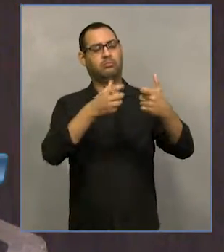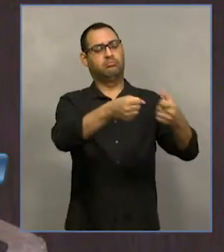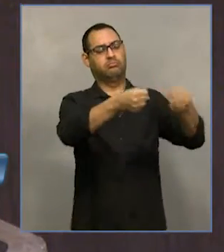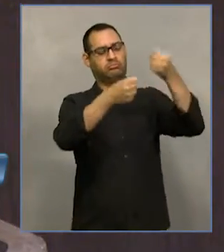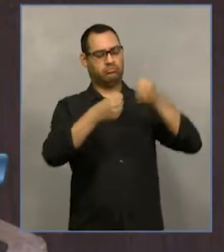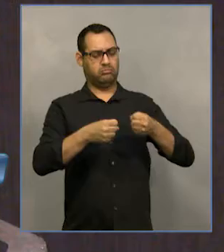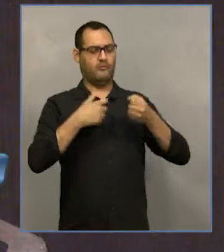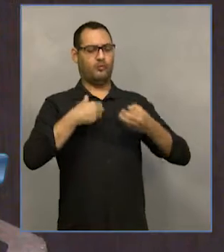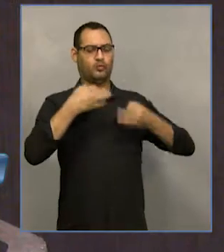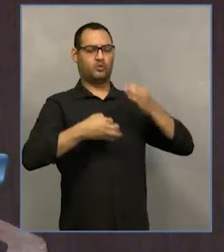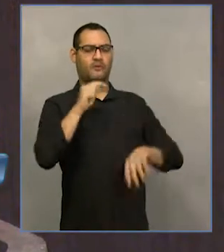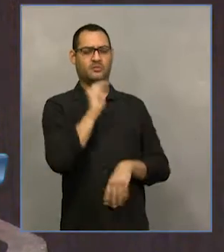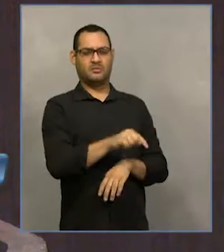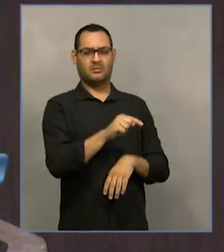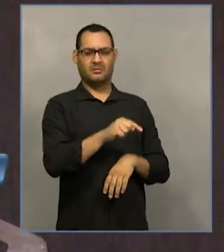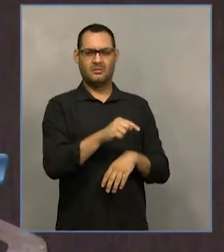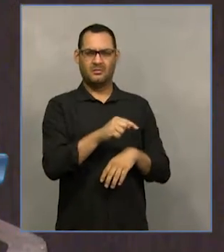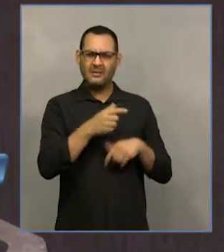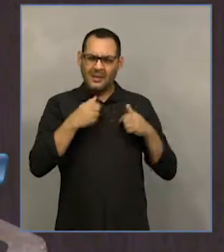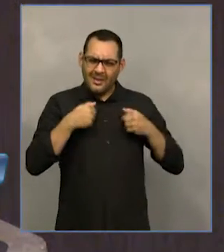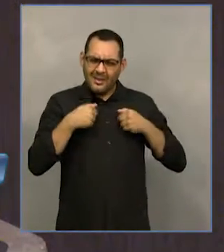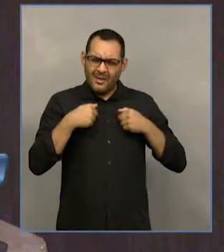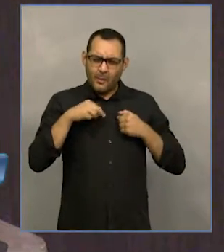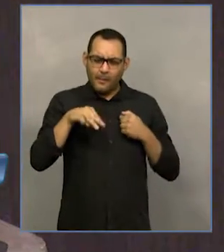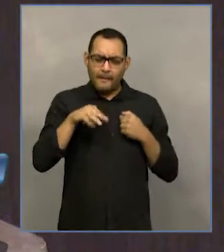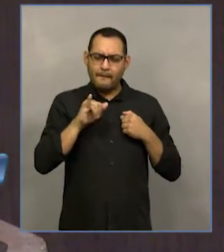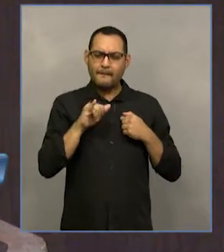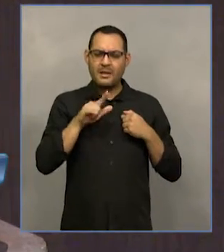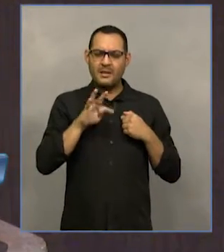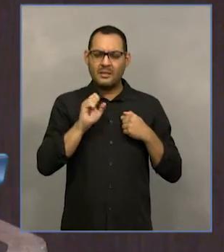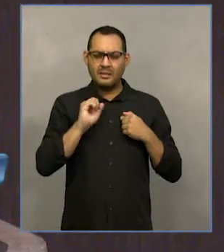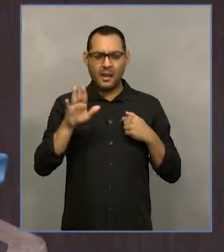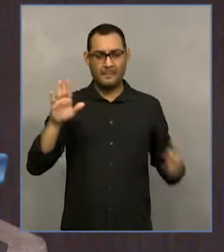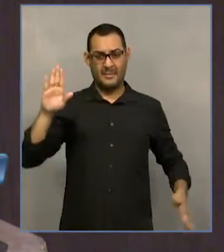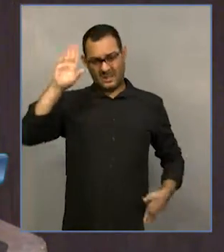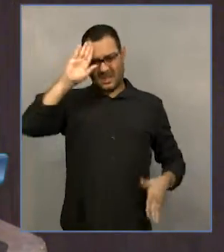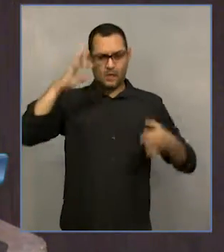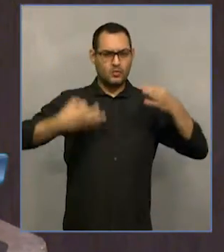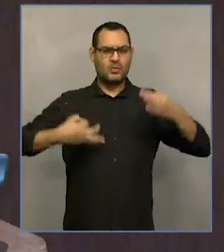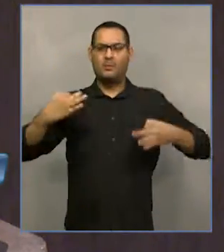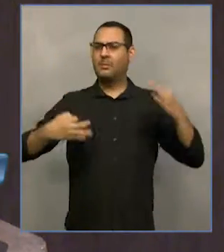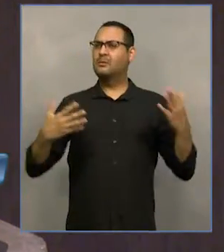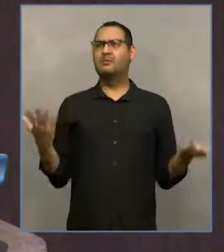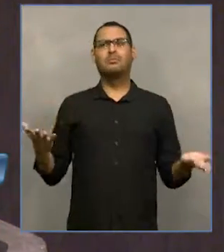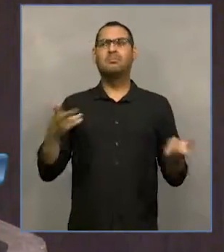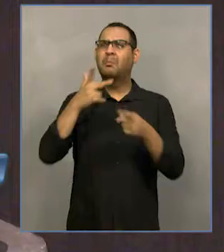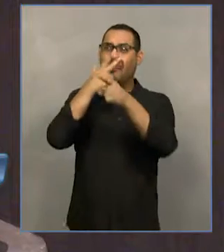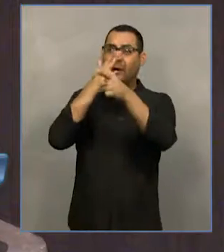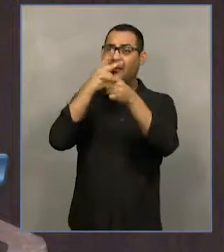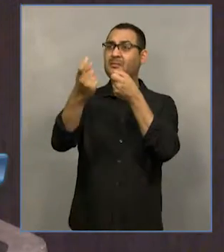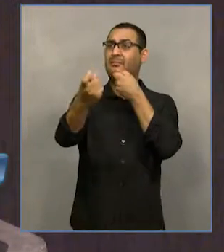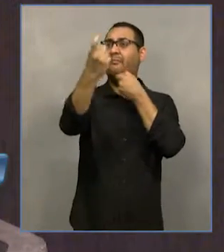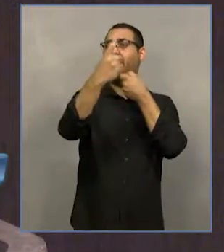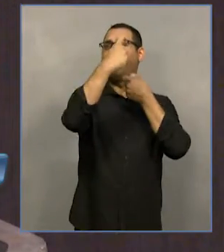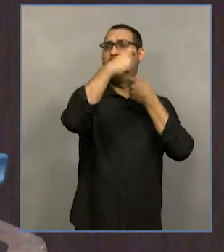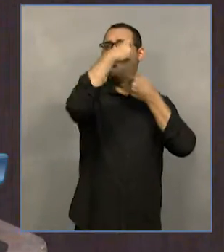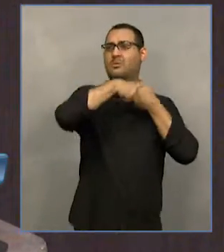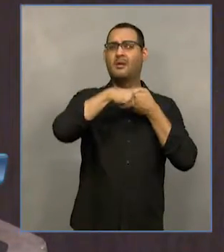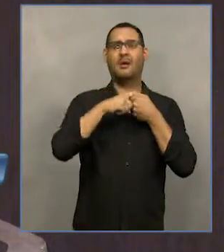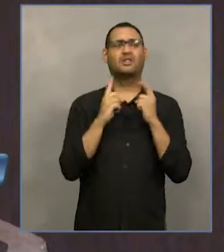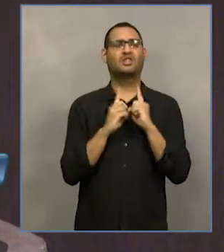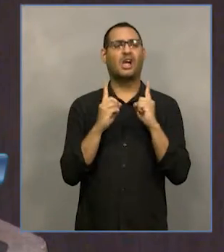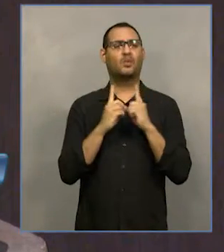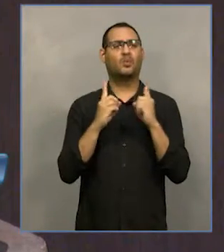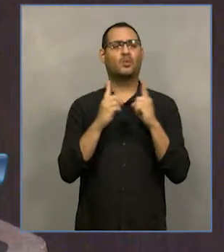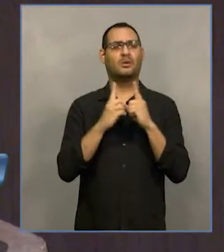contra civis. Portanto, na prática, é voltar aos tempos da ditadura militar. Isso